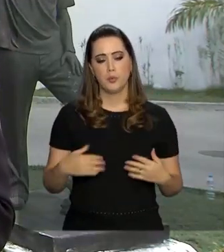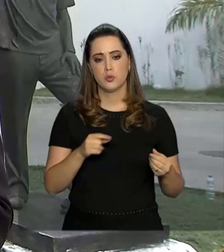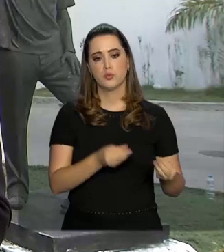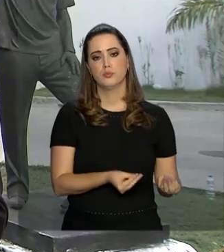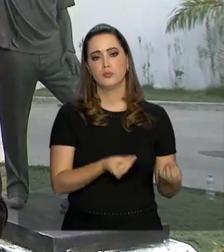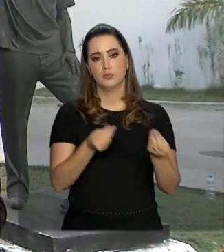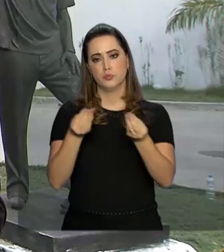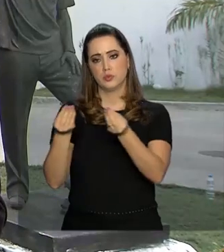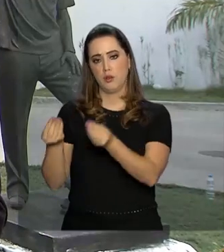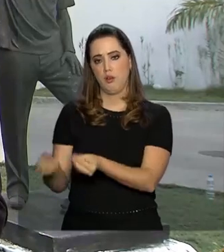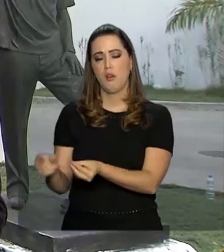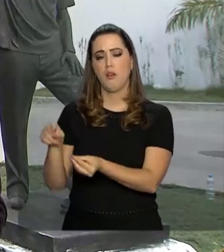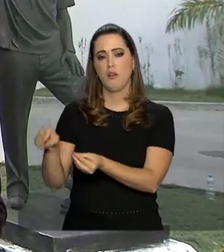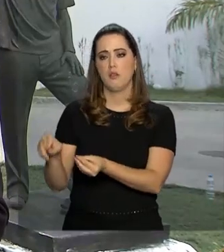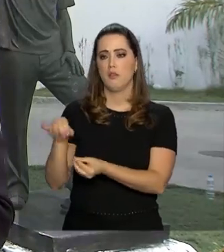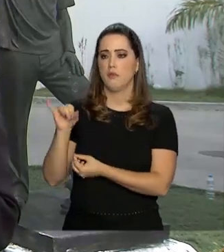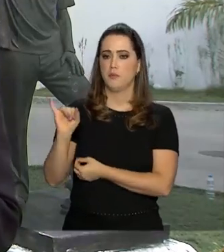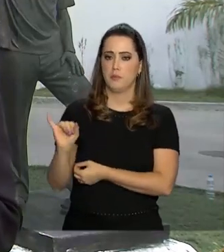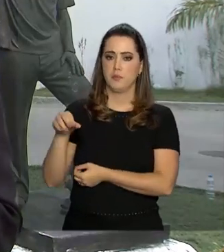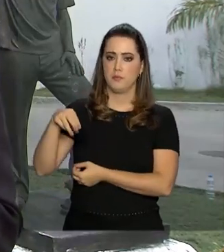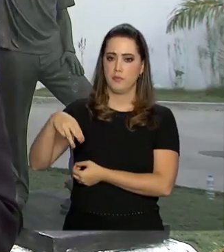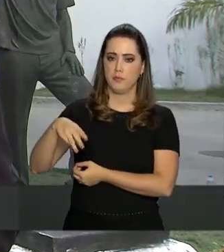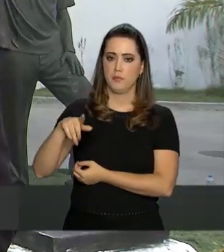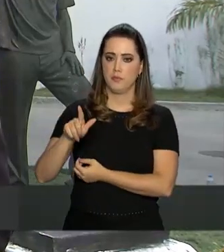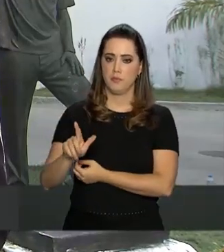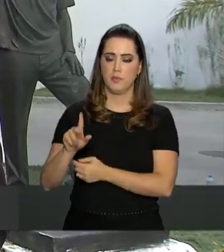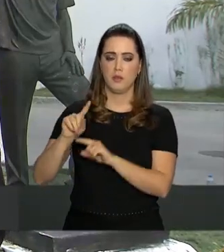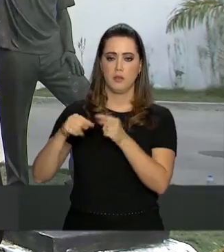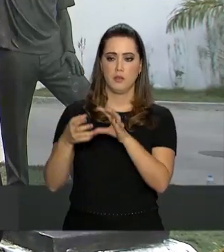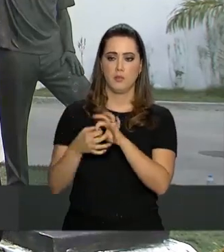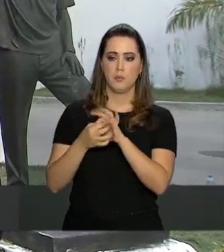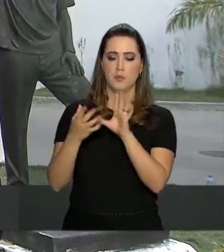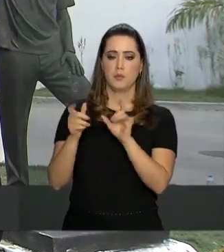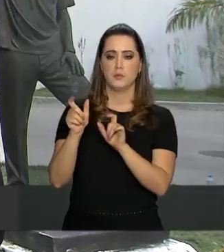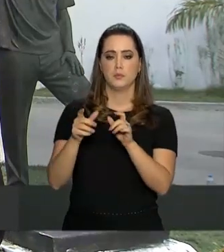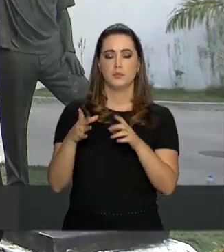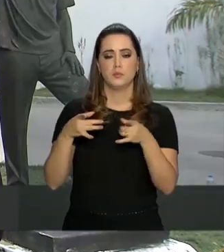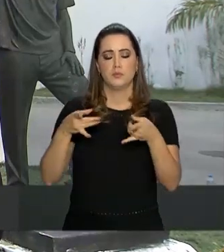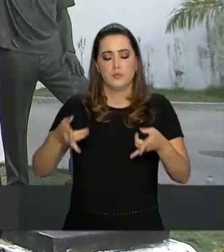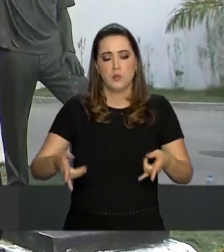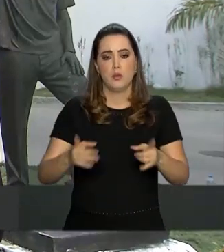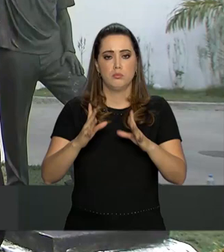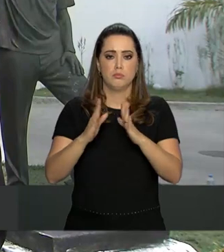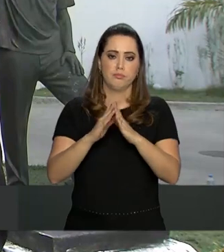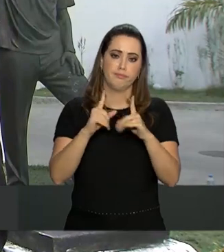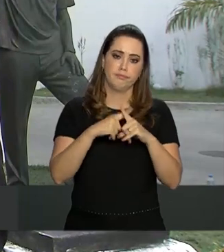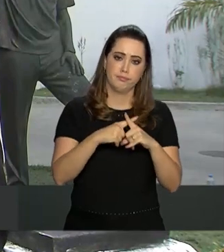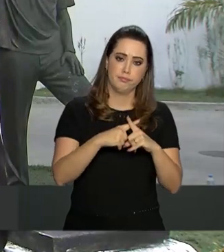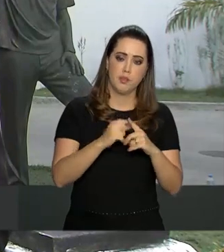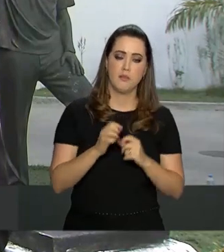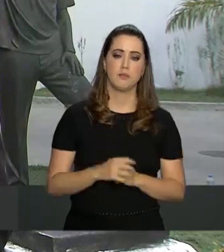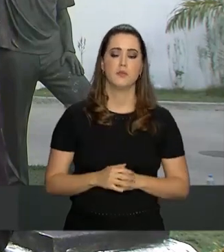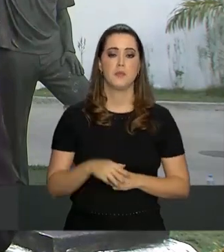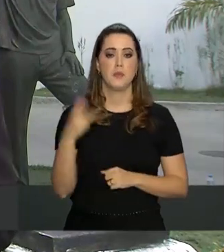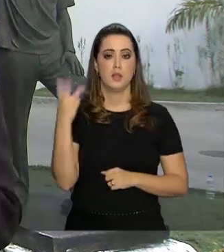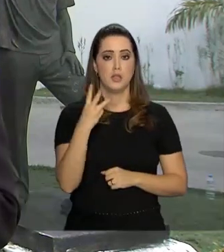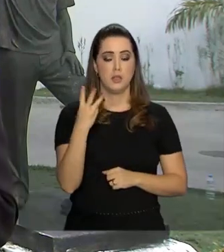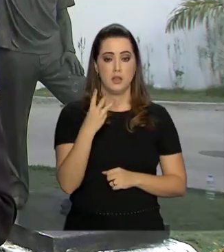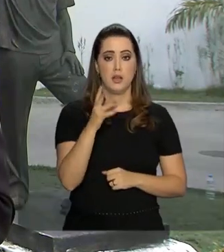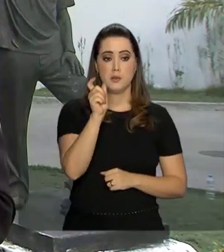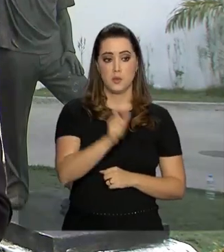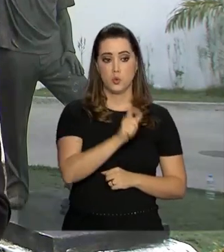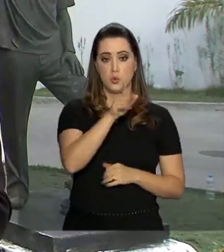Médico Legal, onde estão sendo periciados. Depois vão ser liberados para os enterros. Três jogadores das divisões de base conseguiram